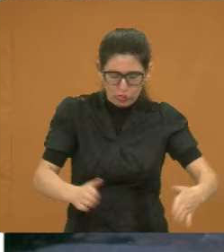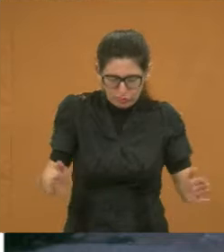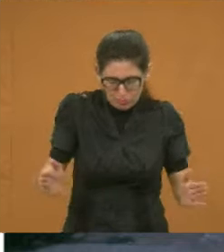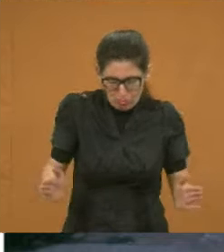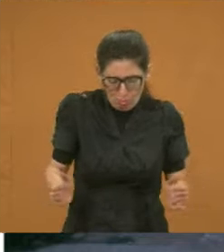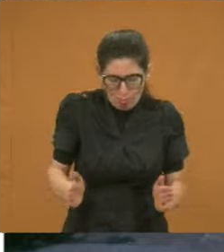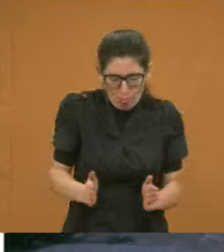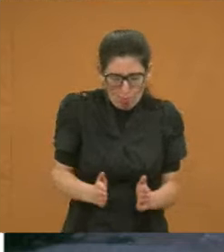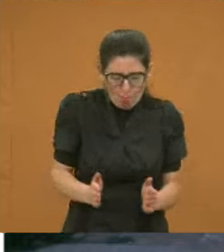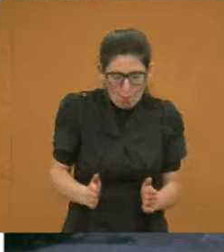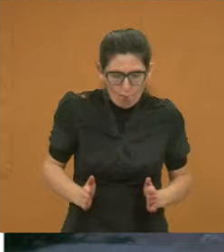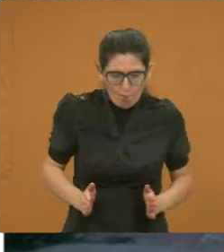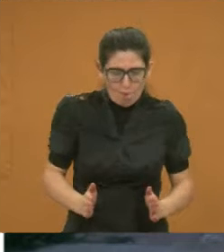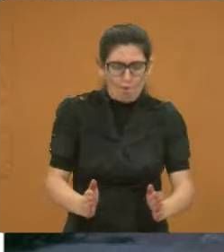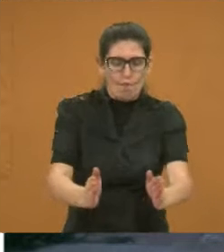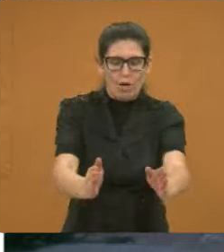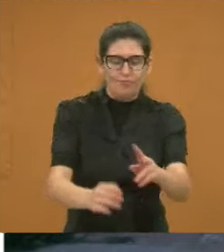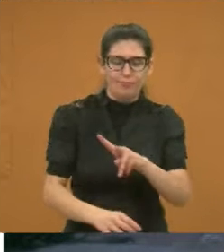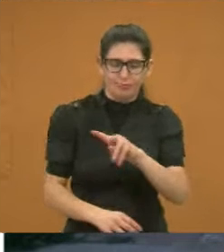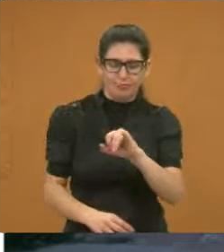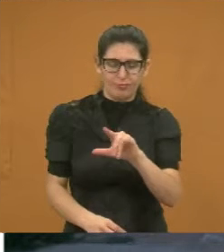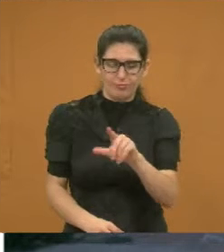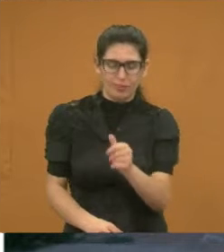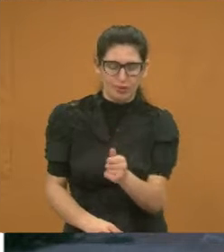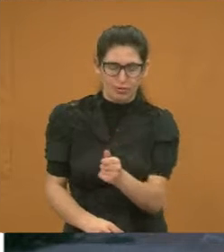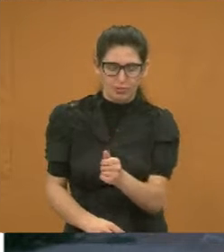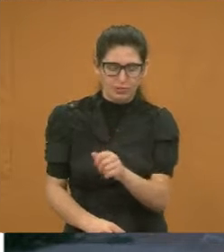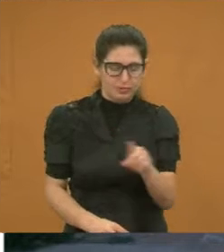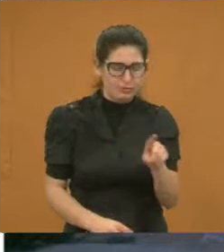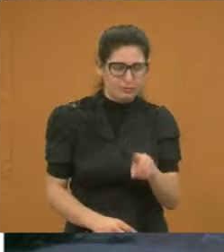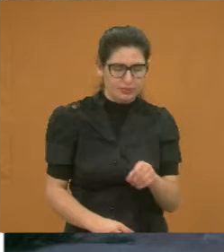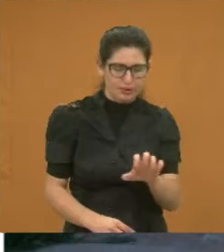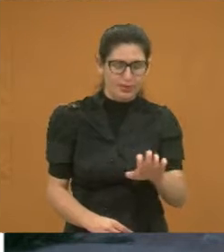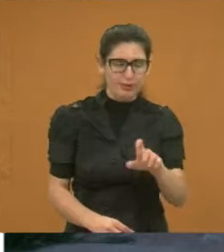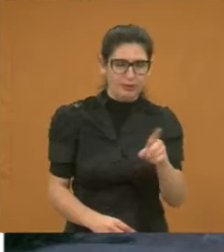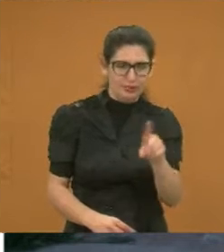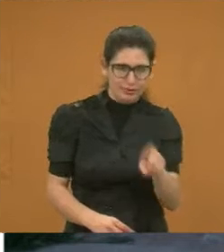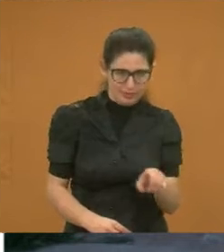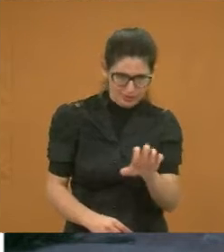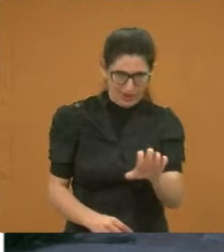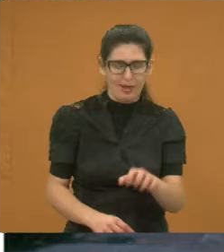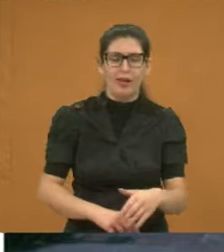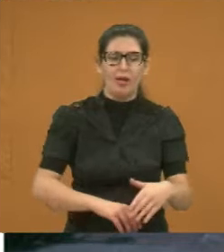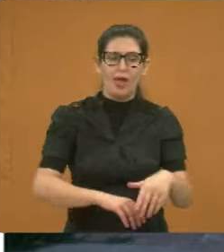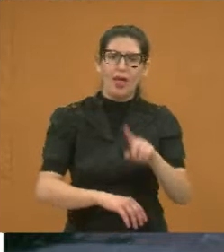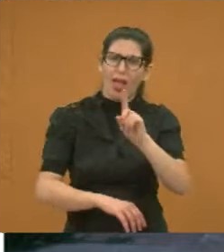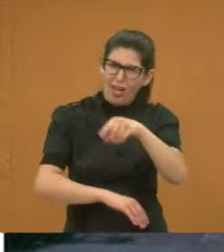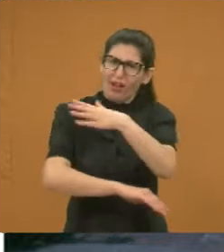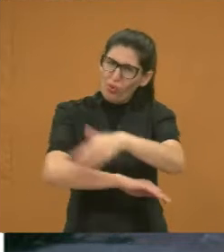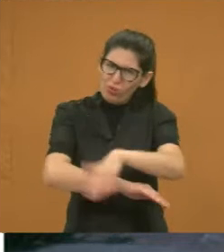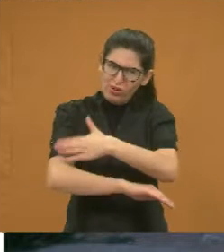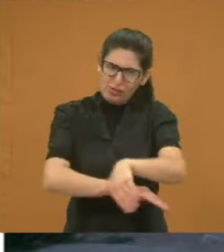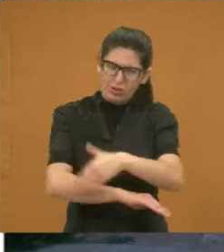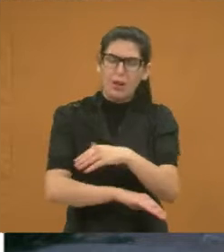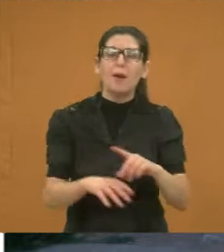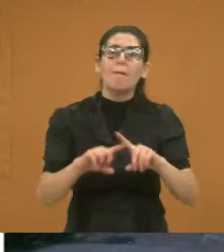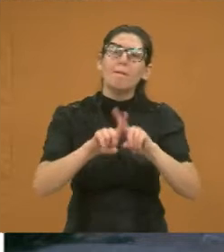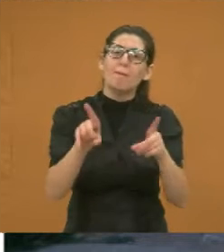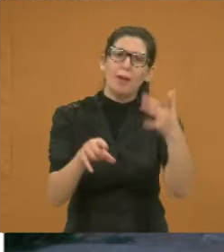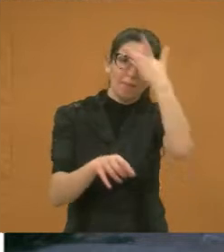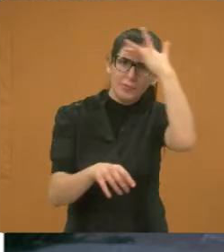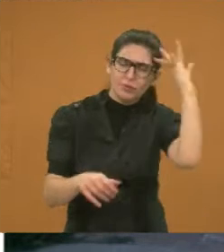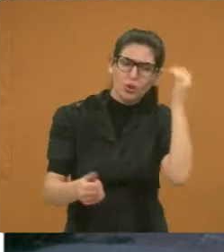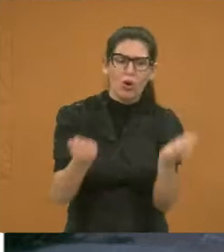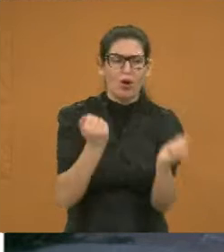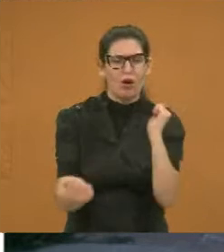Varela, bairro Vila Zezé. Isso aí não é uma viela, é uma rua. Só que ali, os motoristas não